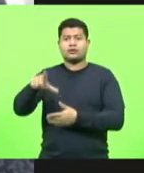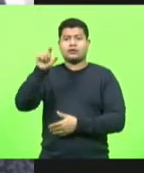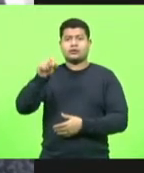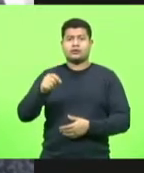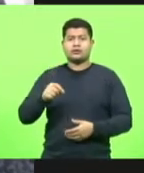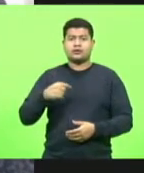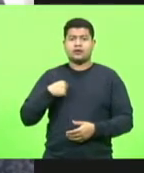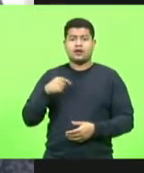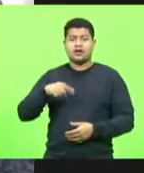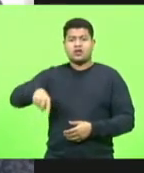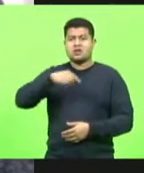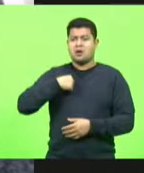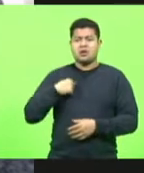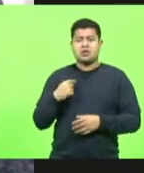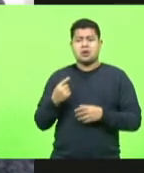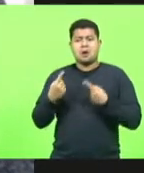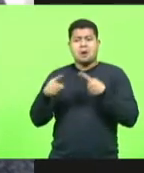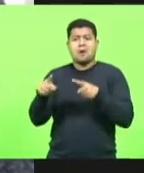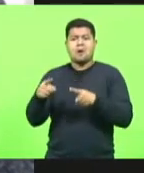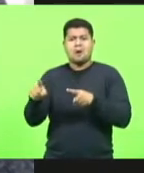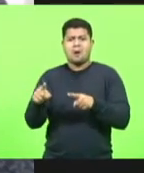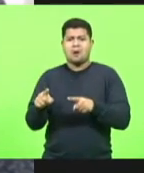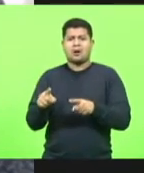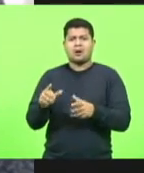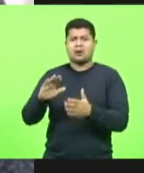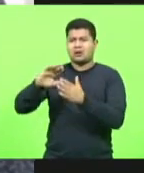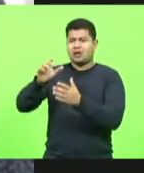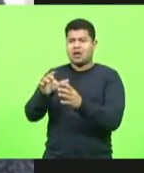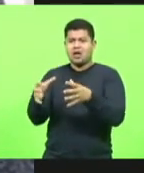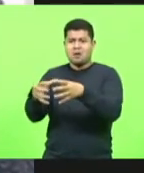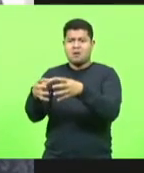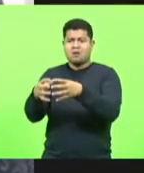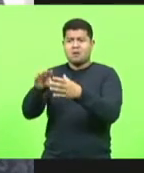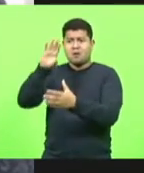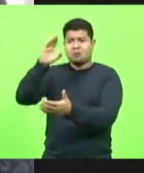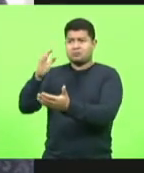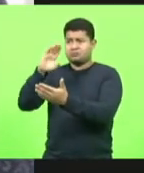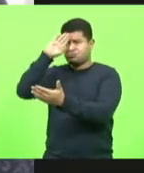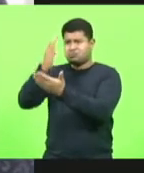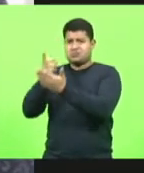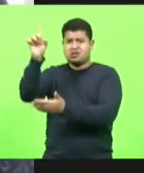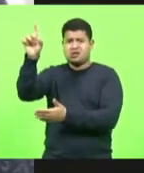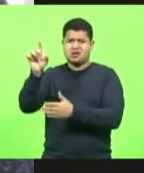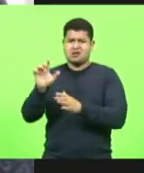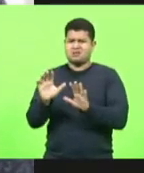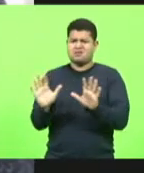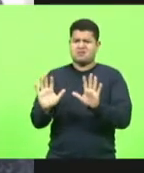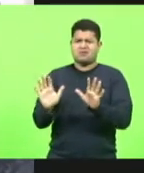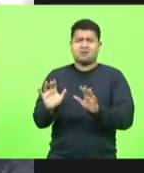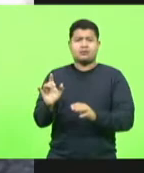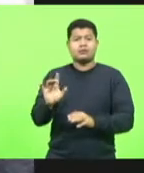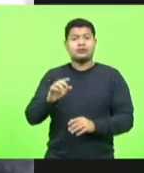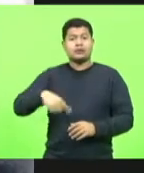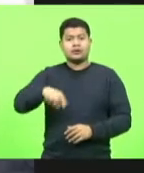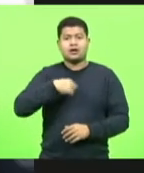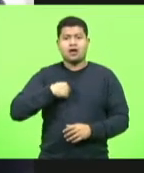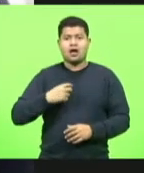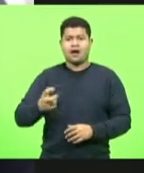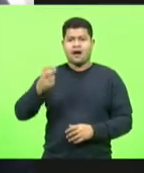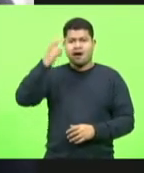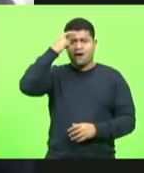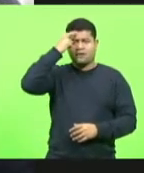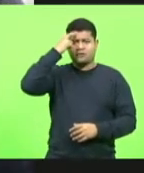somos contos evangélicos, mas queremos mantê-los longe da cultura. Isso é impossível, qualquer